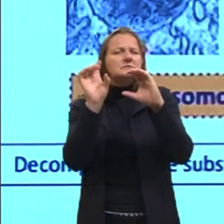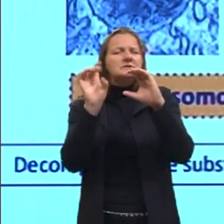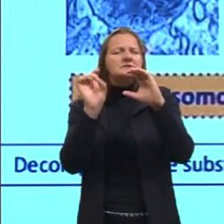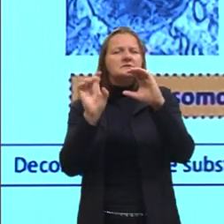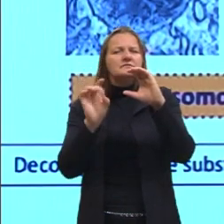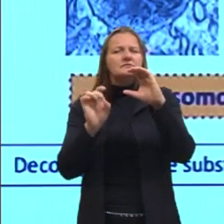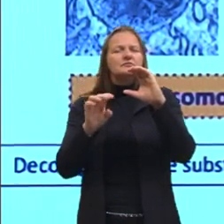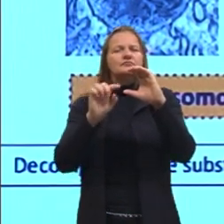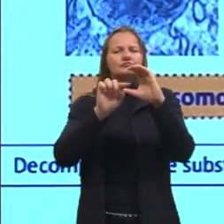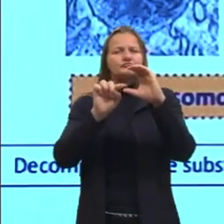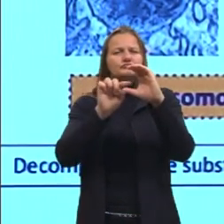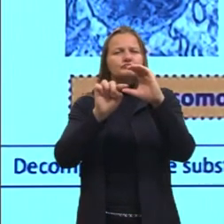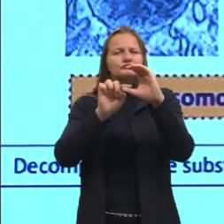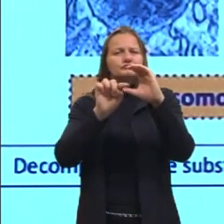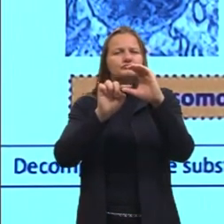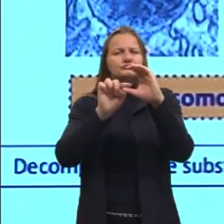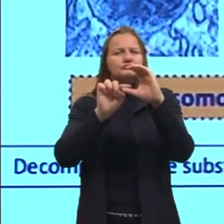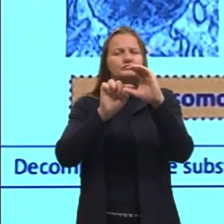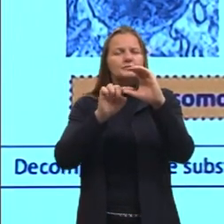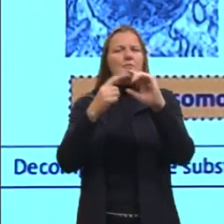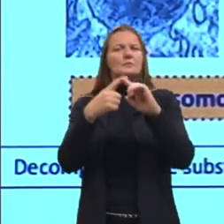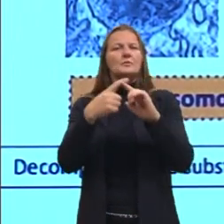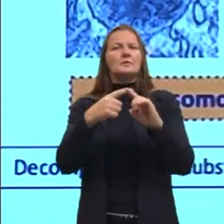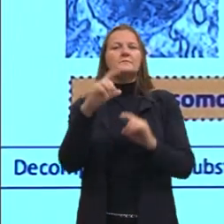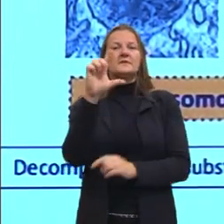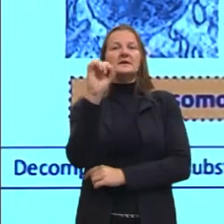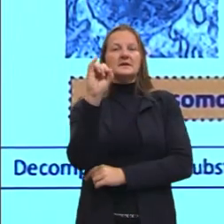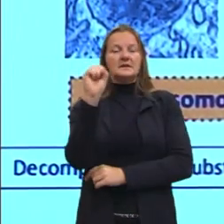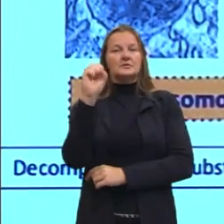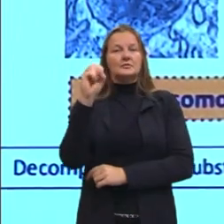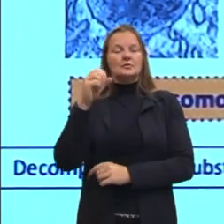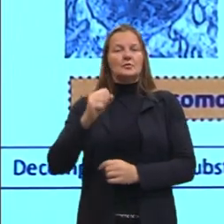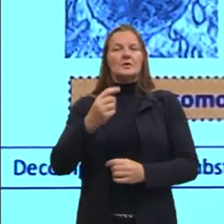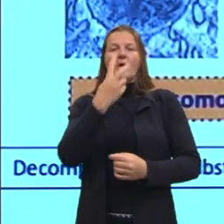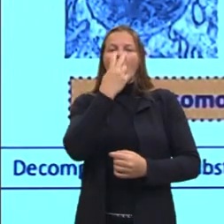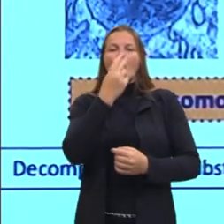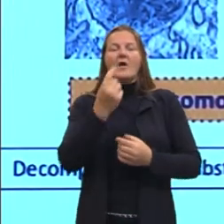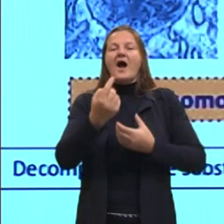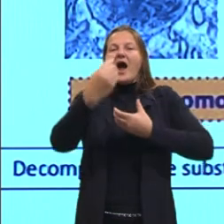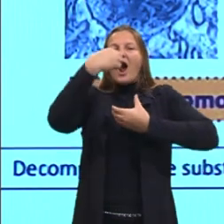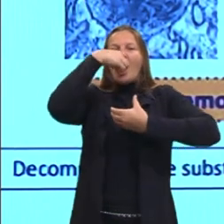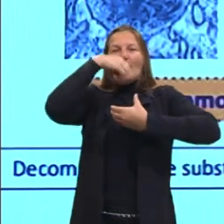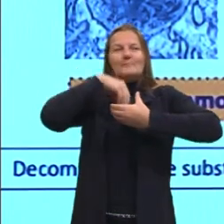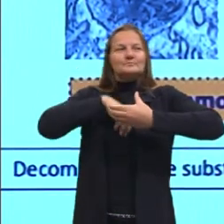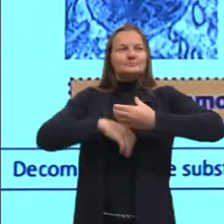Lisossomos aqui, Ele é responsável pela digestão intracelular.